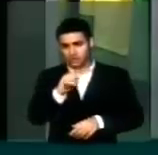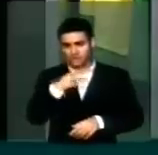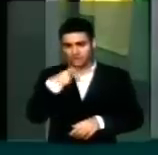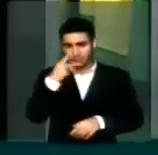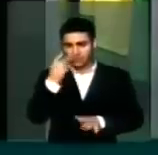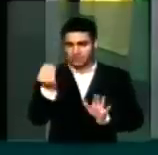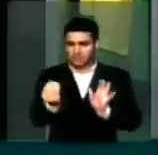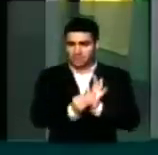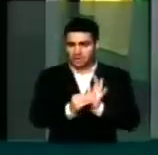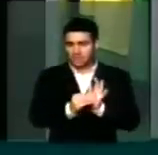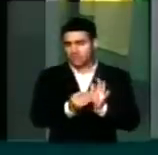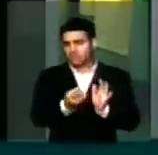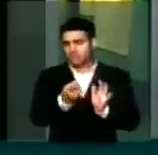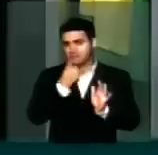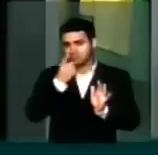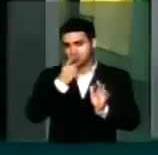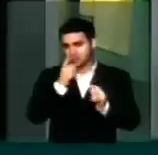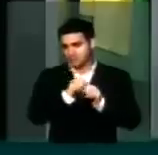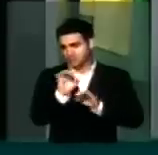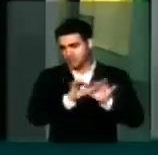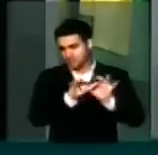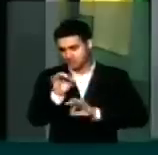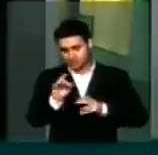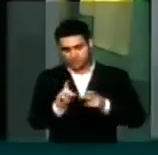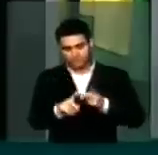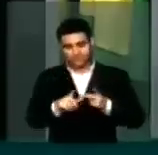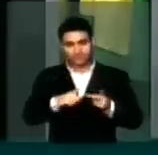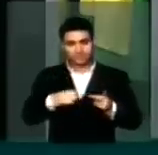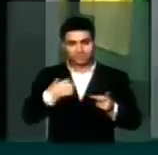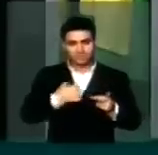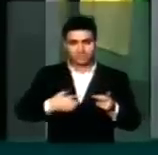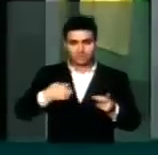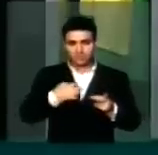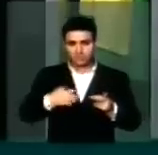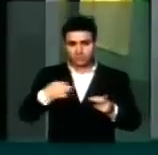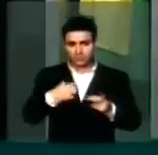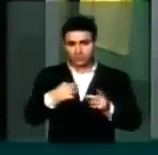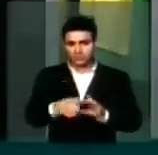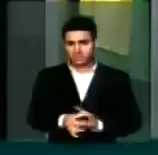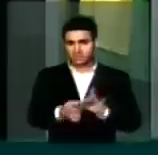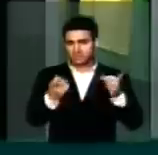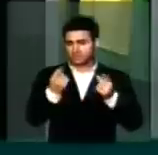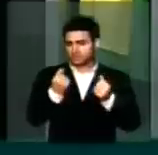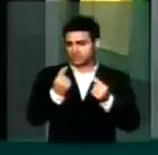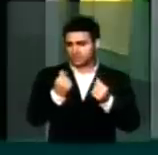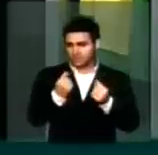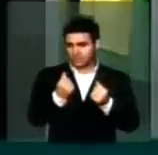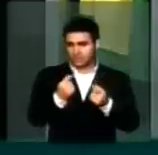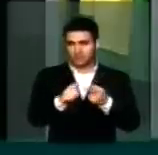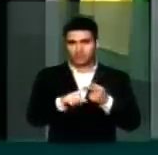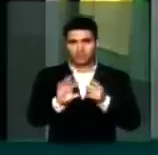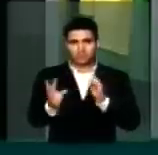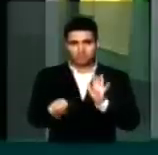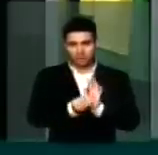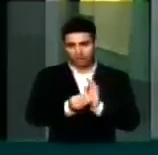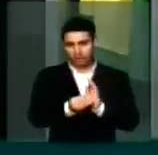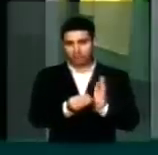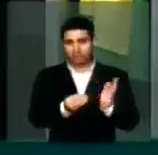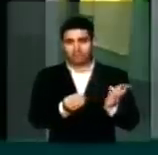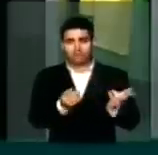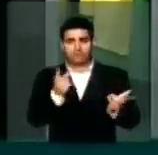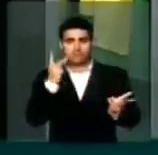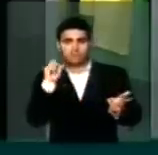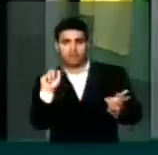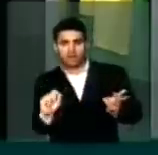parlamentares, falar sobre angústia de liberação de recursos orçamentários, emendas para